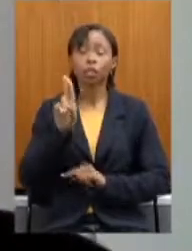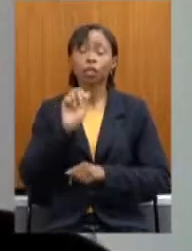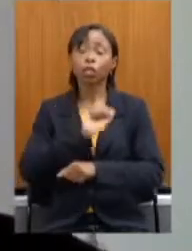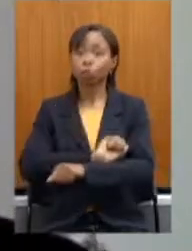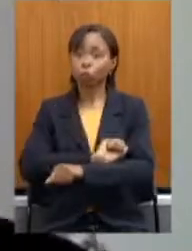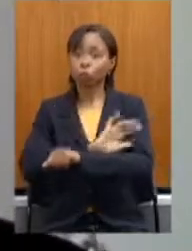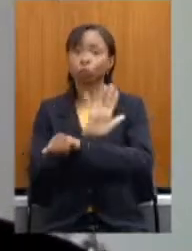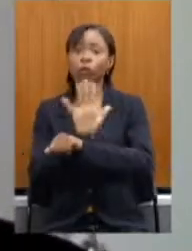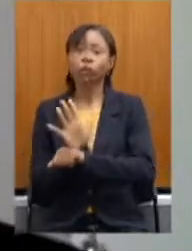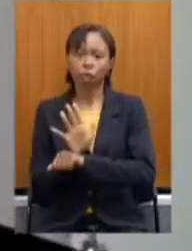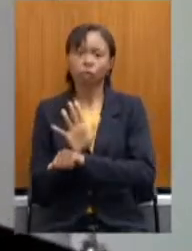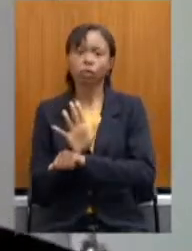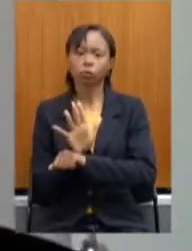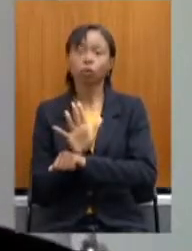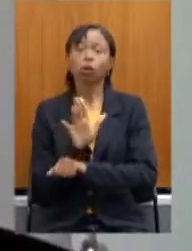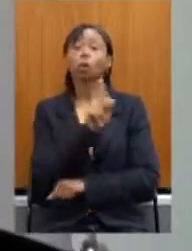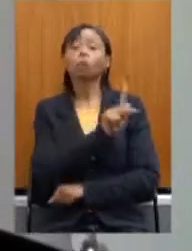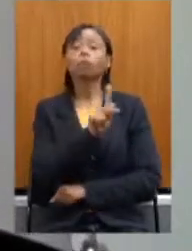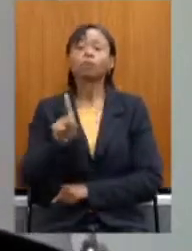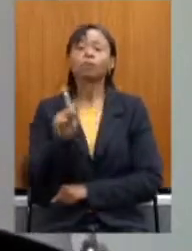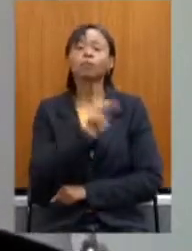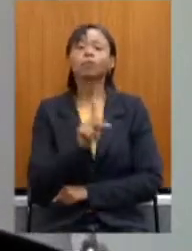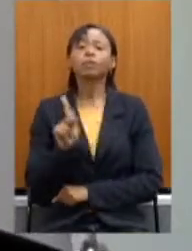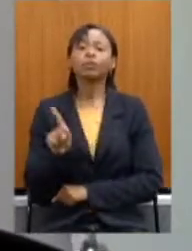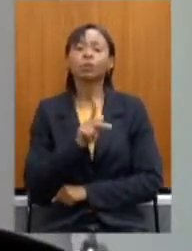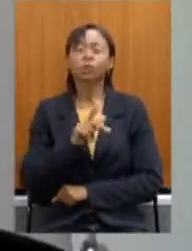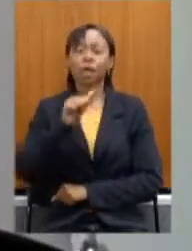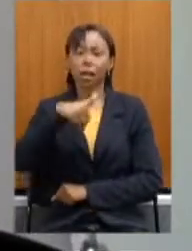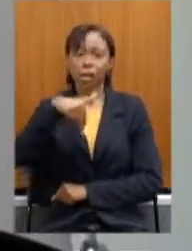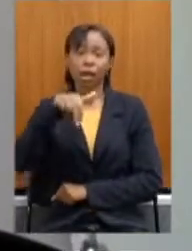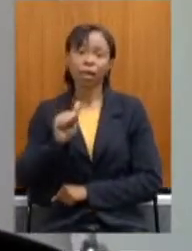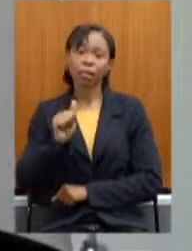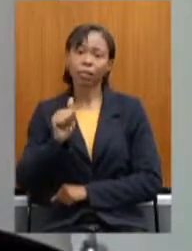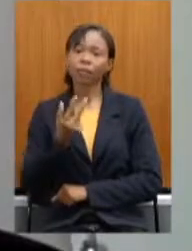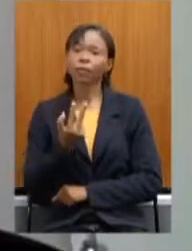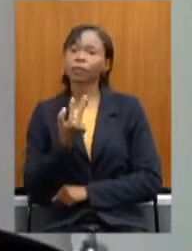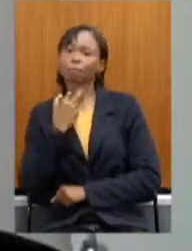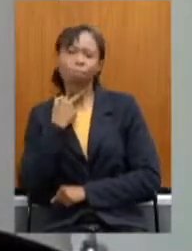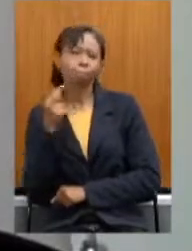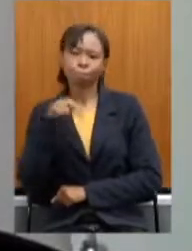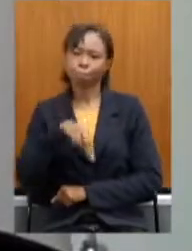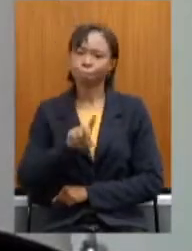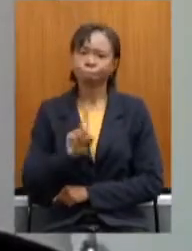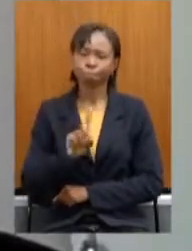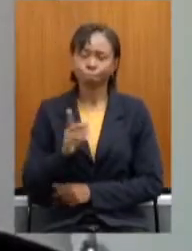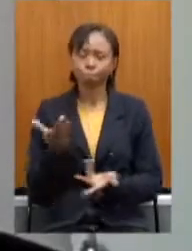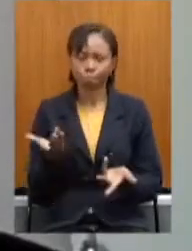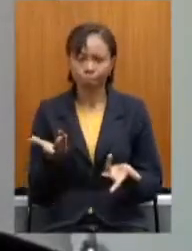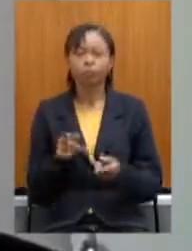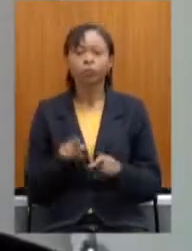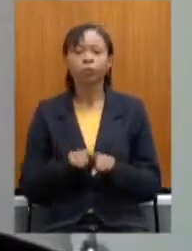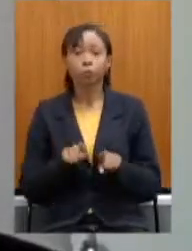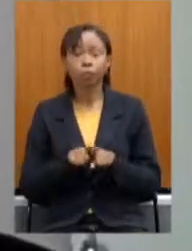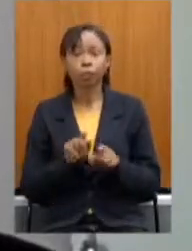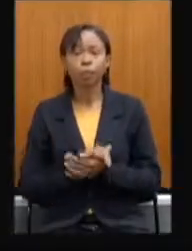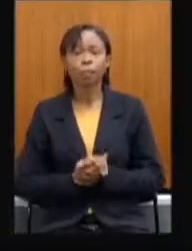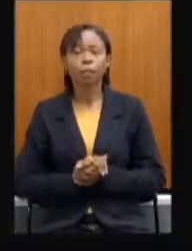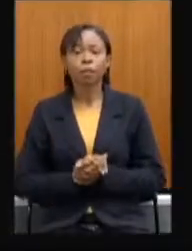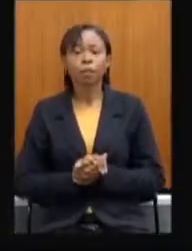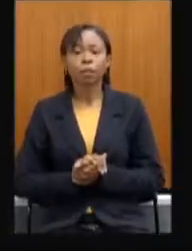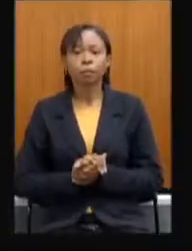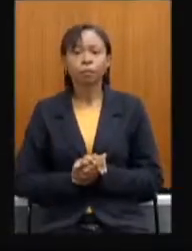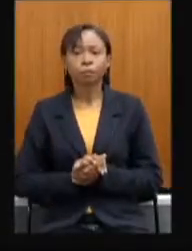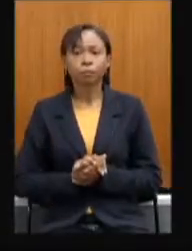cuja presidente, professora Ana T, não pôde estar aqui, presente também e